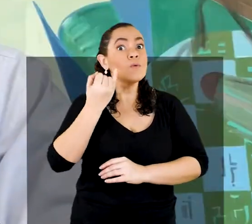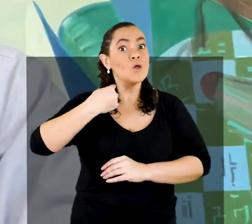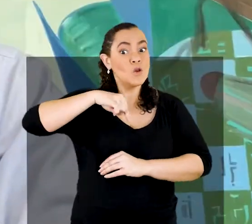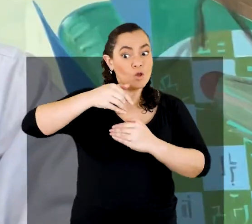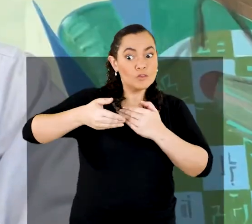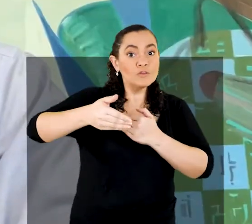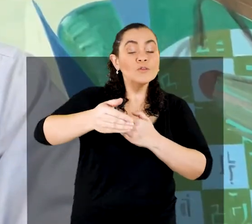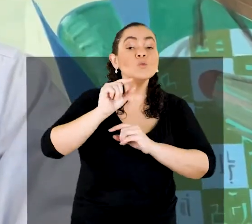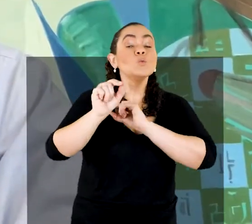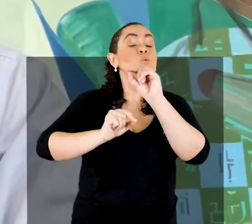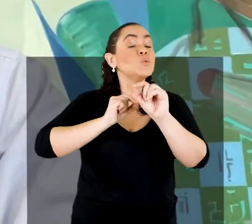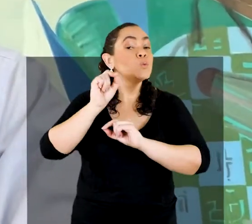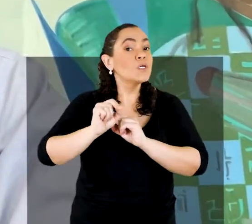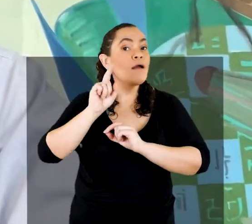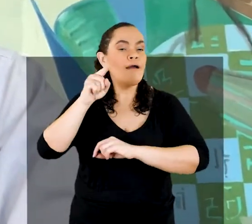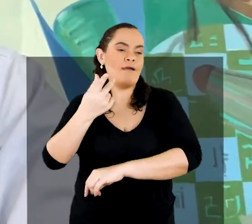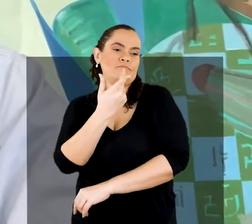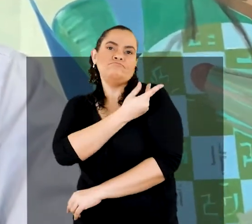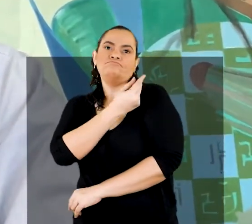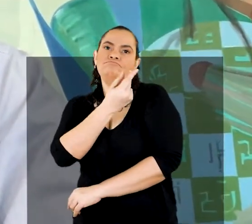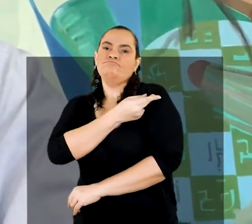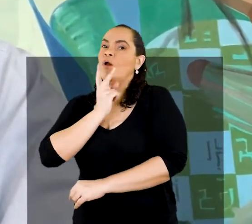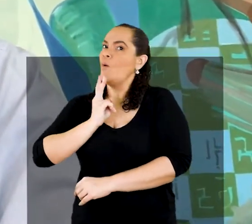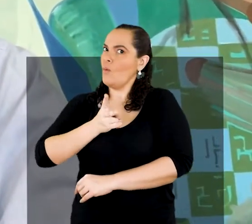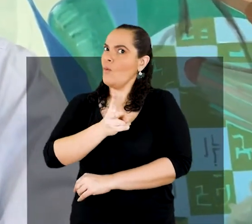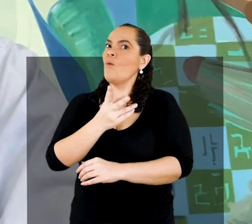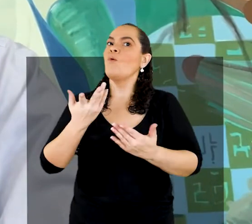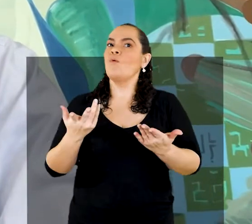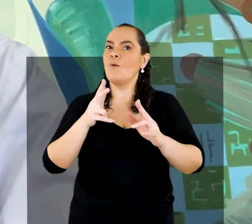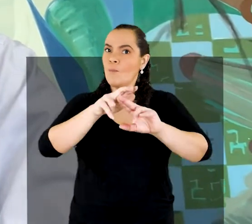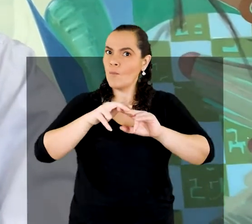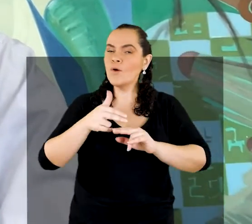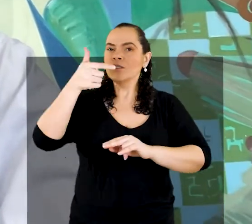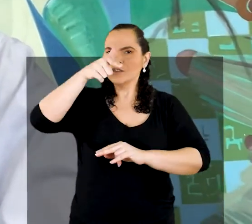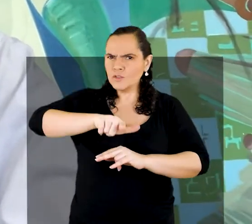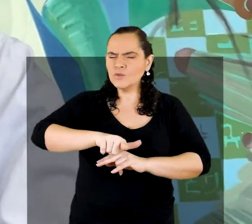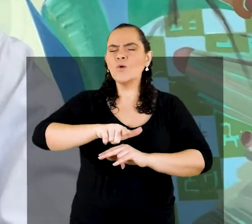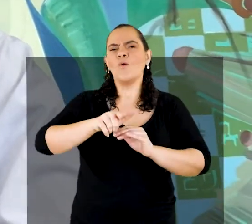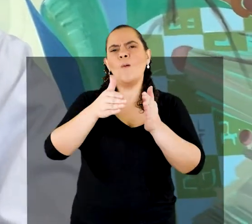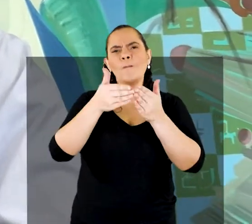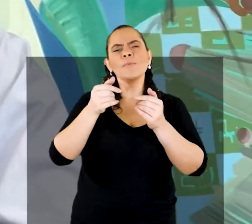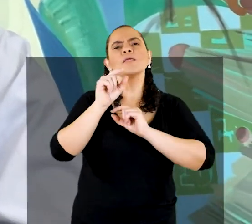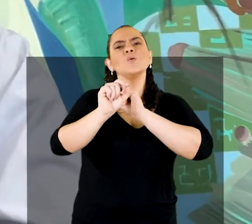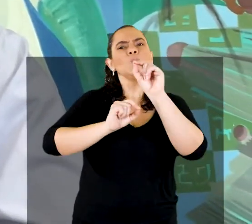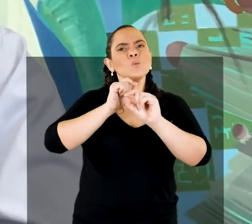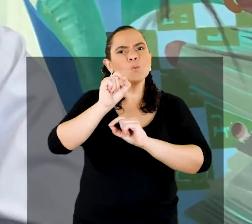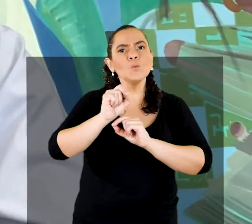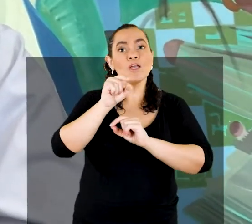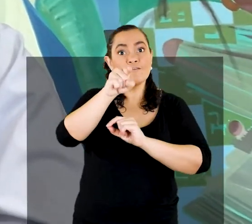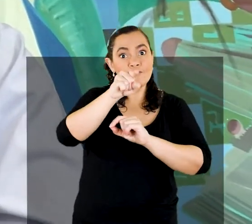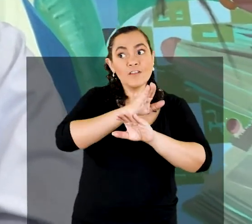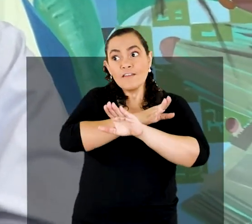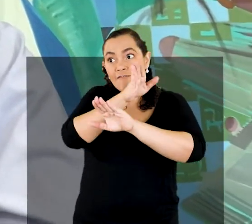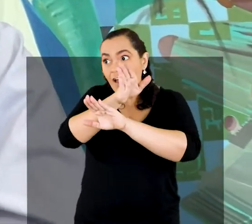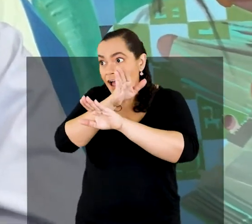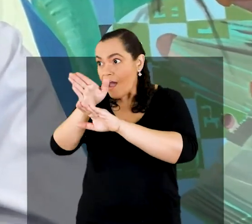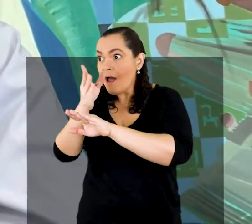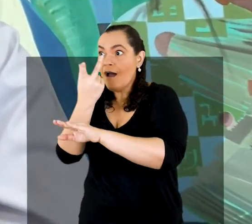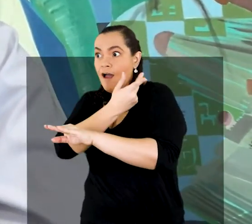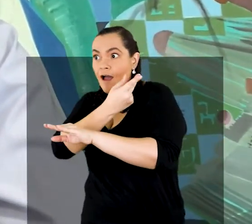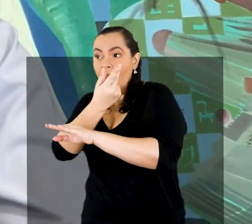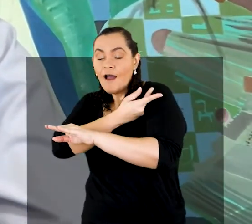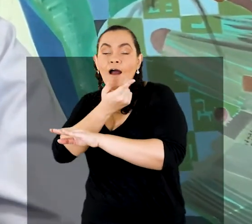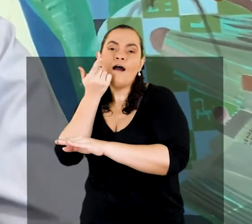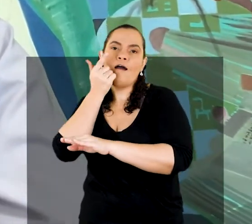Um ponto muito importante para seguirmos avançando é a imunização da nossa comunidade. Por isso, mais uma vez,